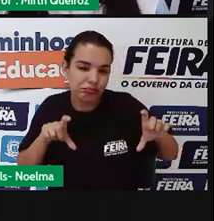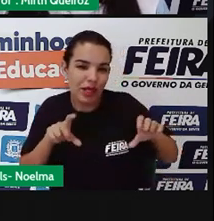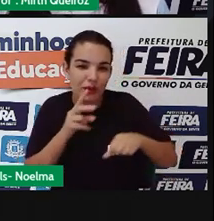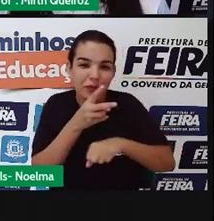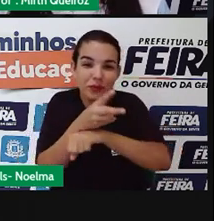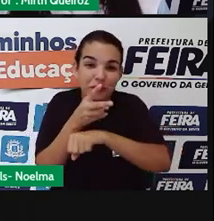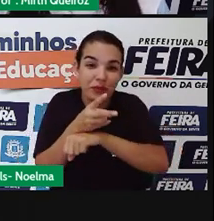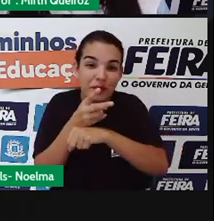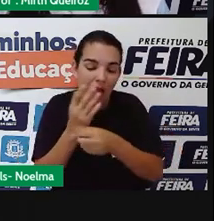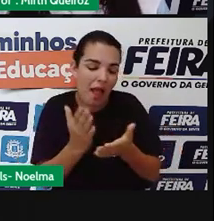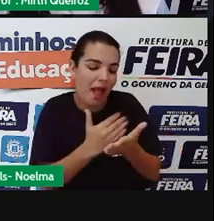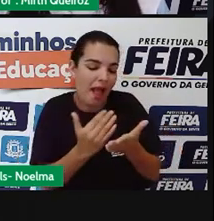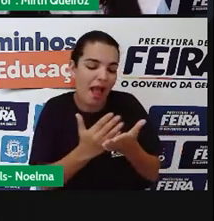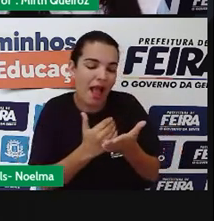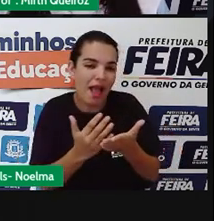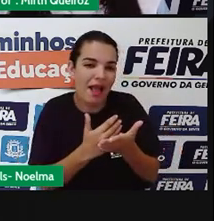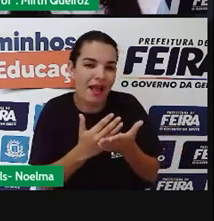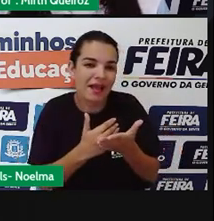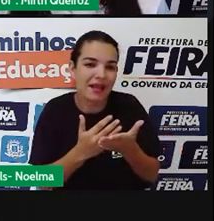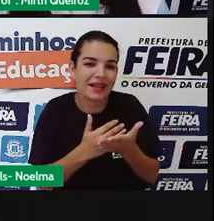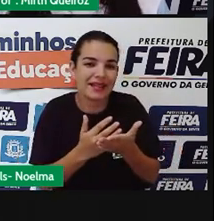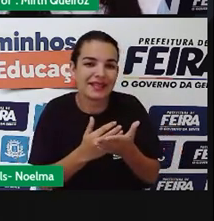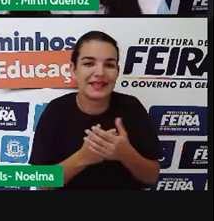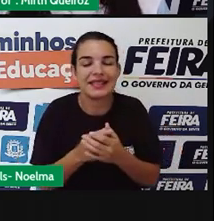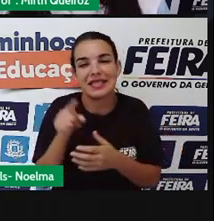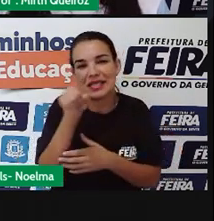do livro O Pequeno Príncipe,